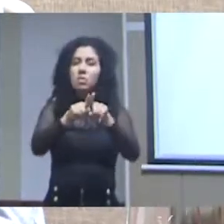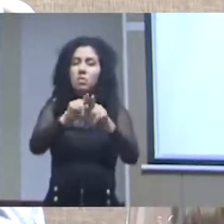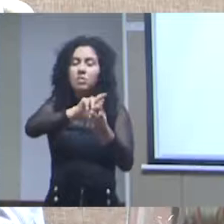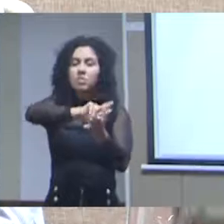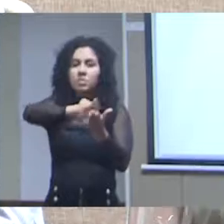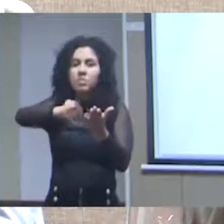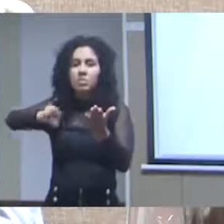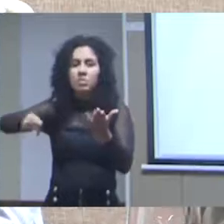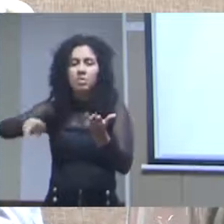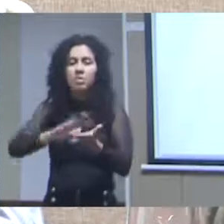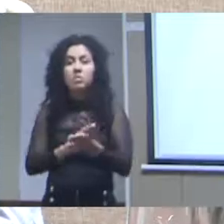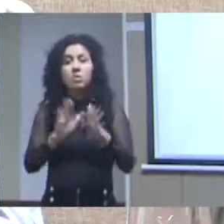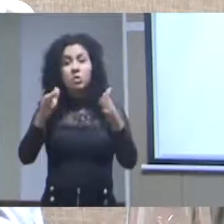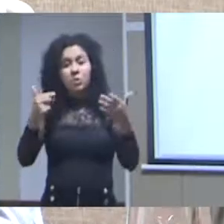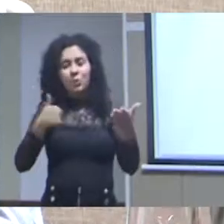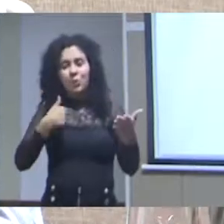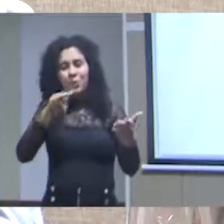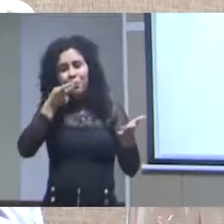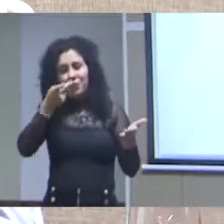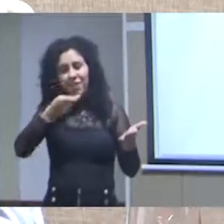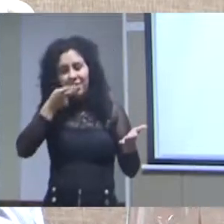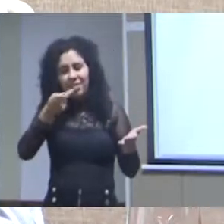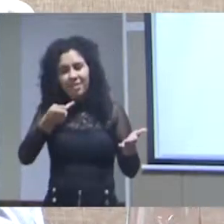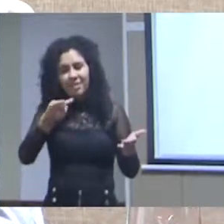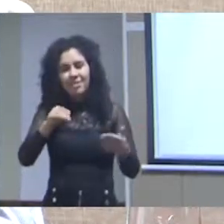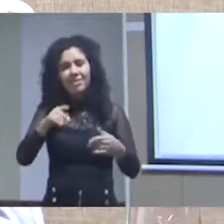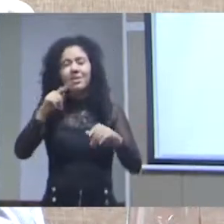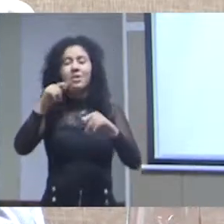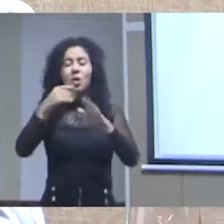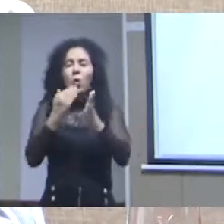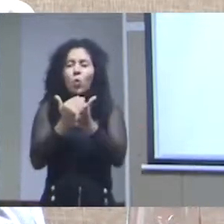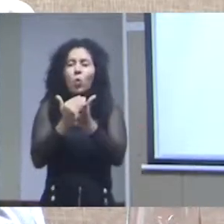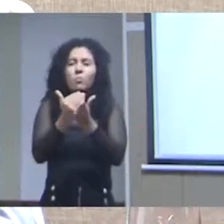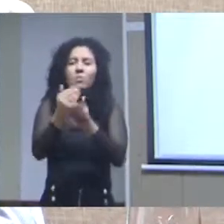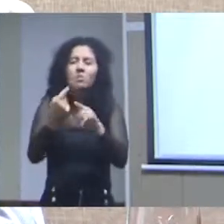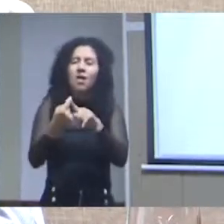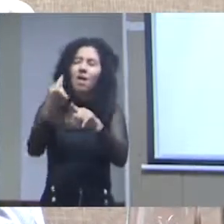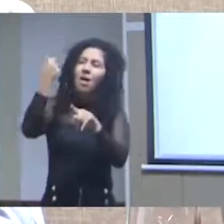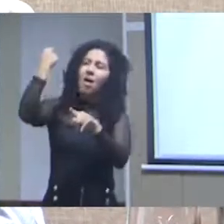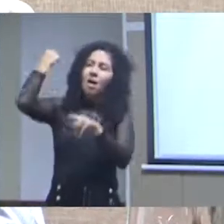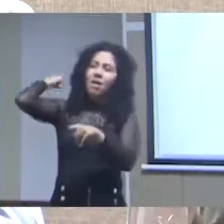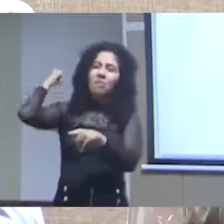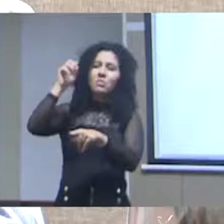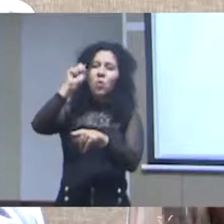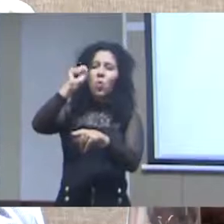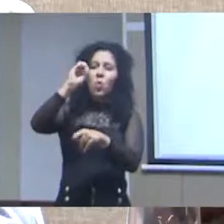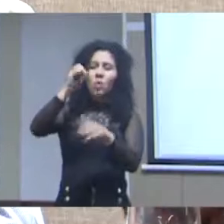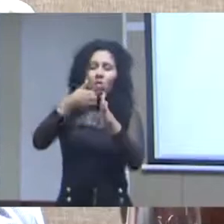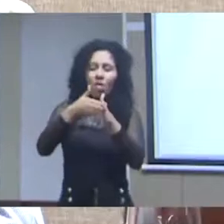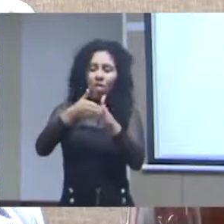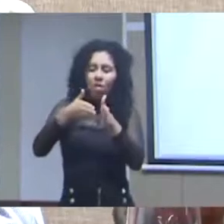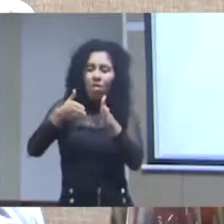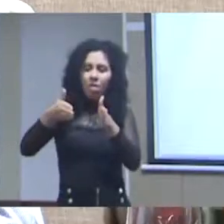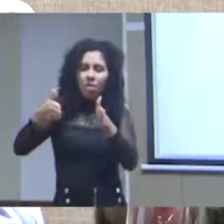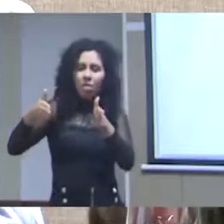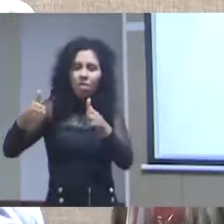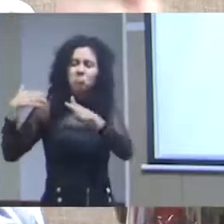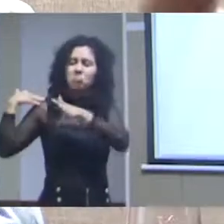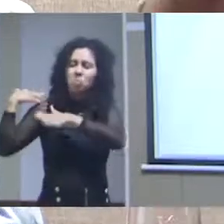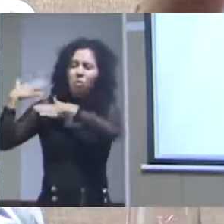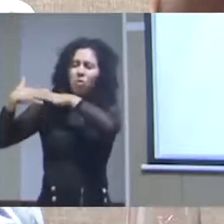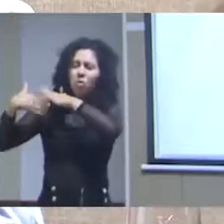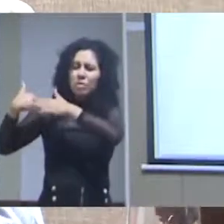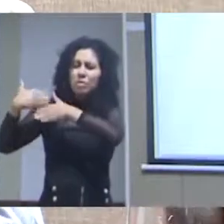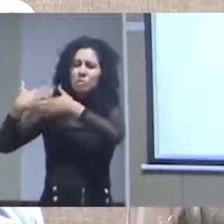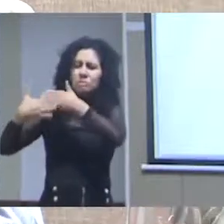então como eu falei isso iniciou lá na década de 80 com os primeiros sistemas e bancos de dados e depois para a herbáus